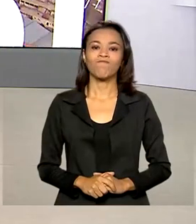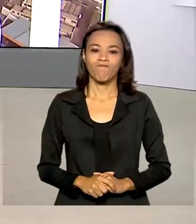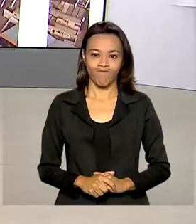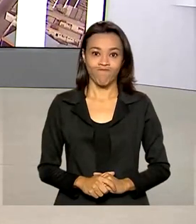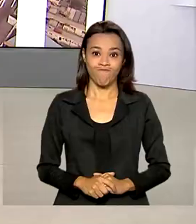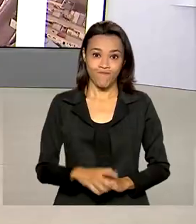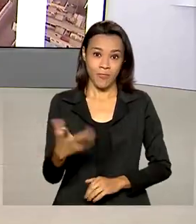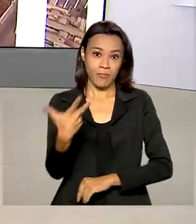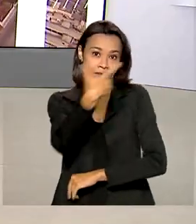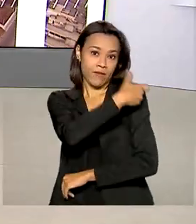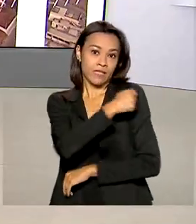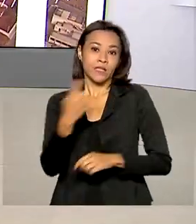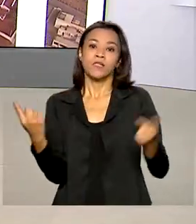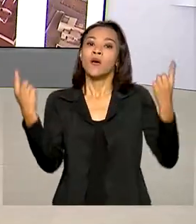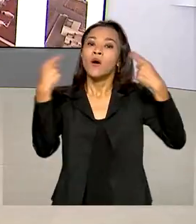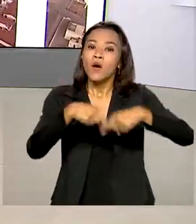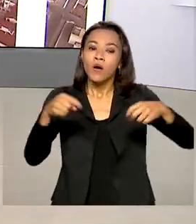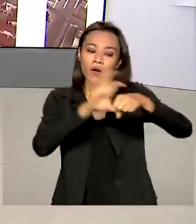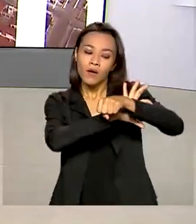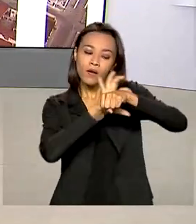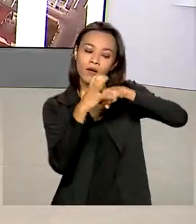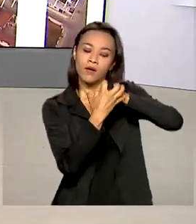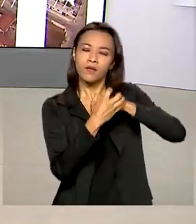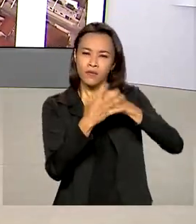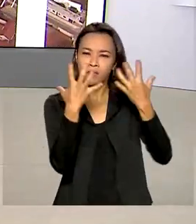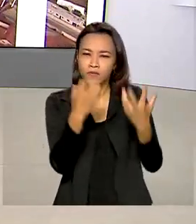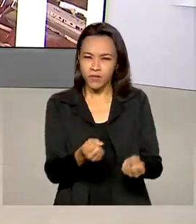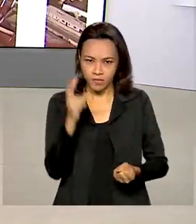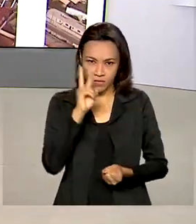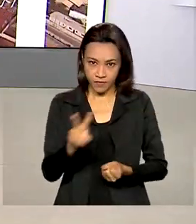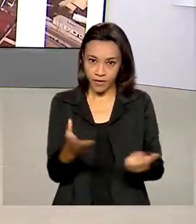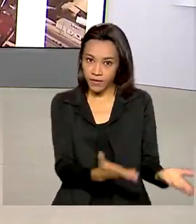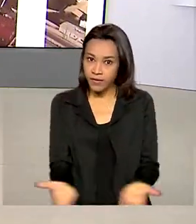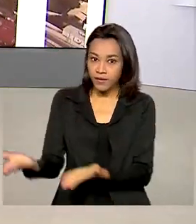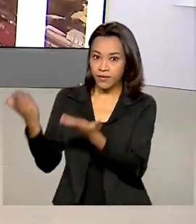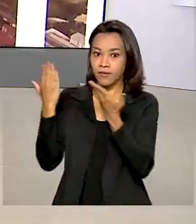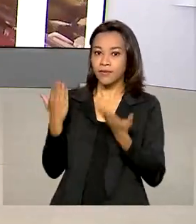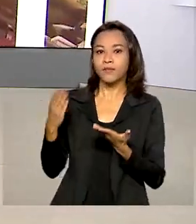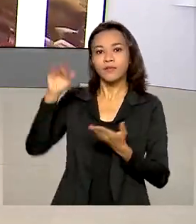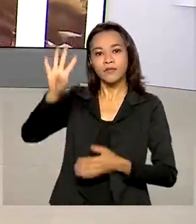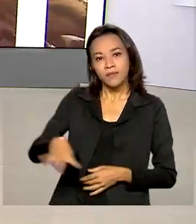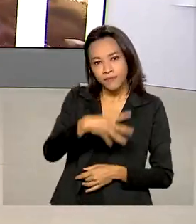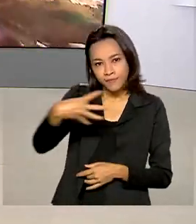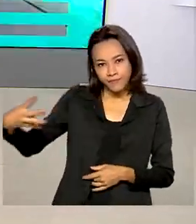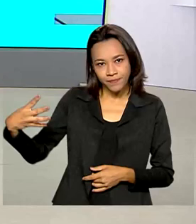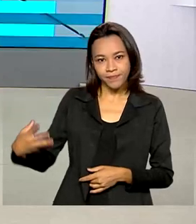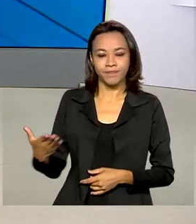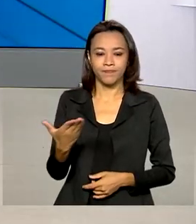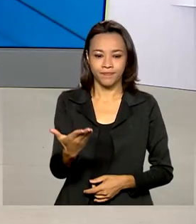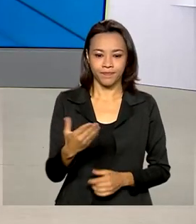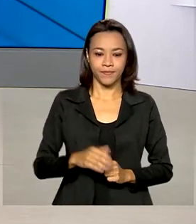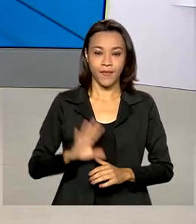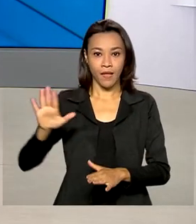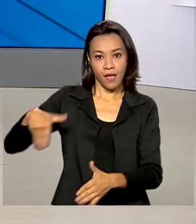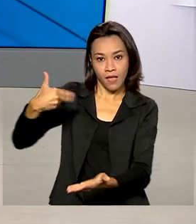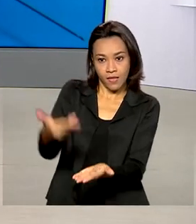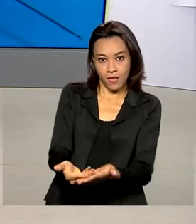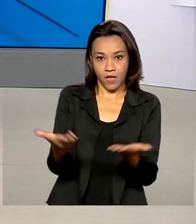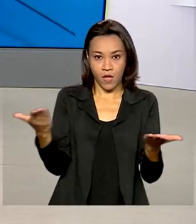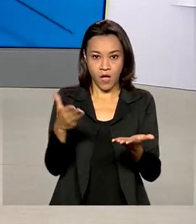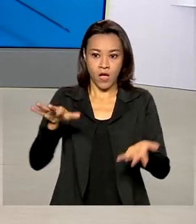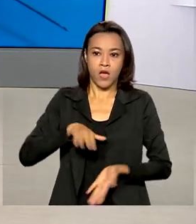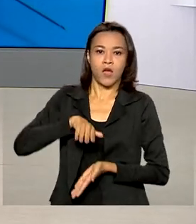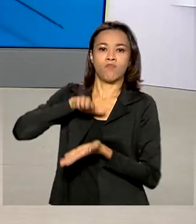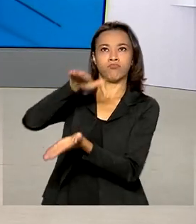Vacinação contra a Covid-19. Vamos ver os números atuais, segundo o Ministério da Saúde? Vamos lá? Olha, até agora foram